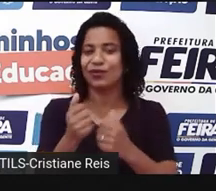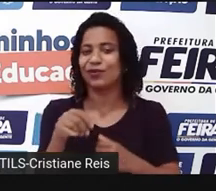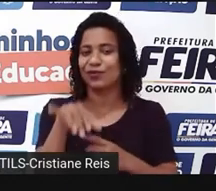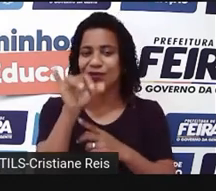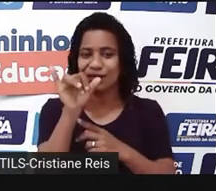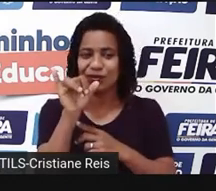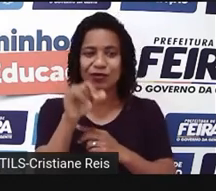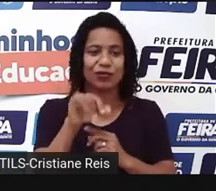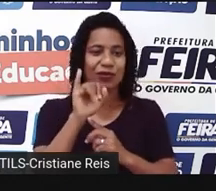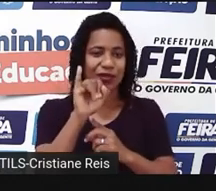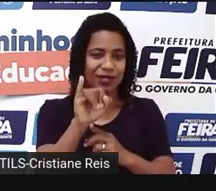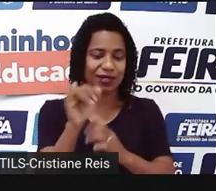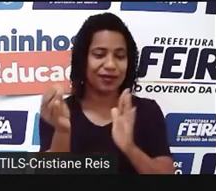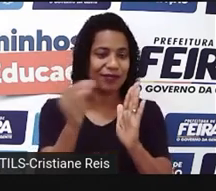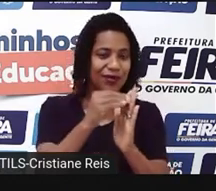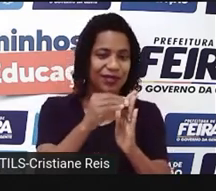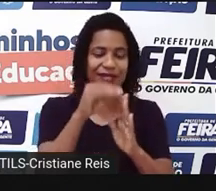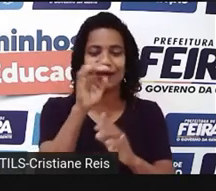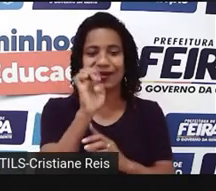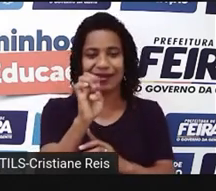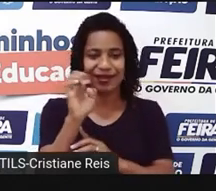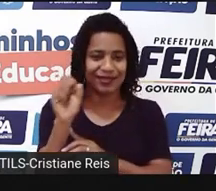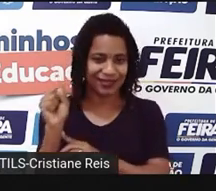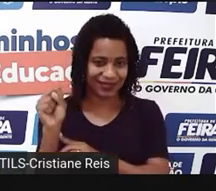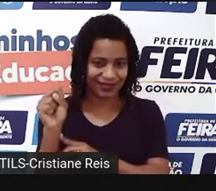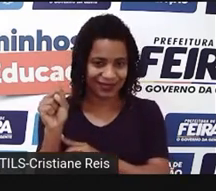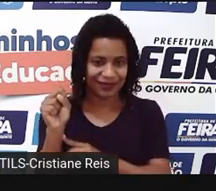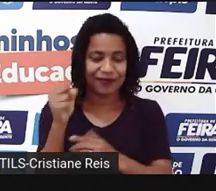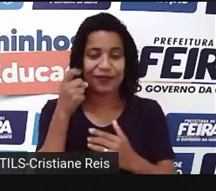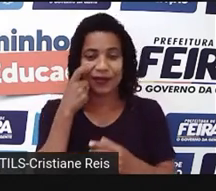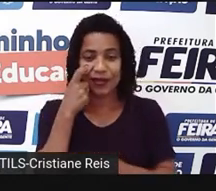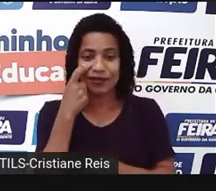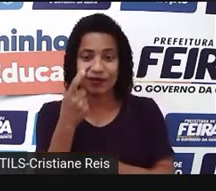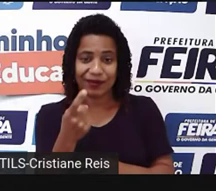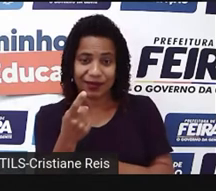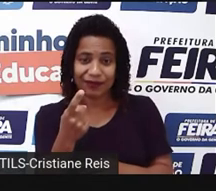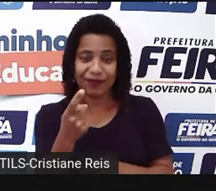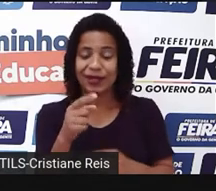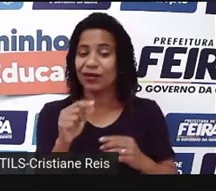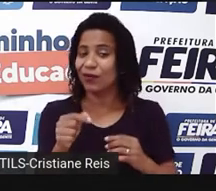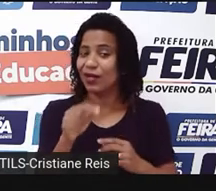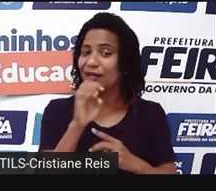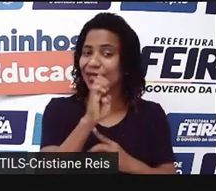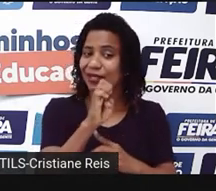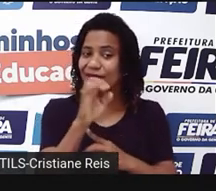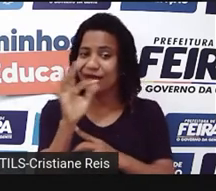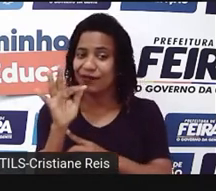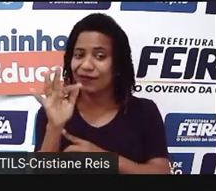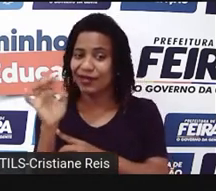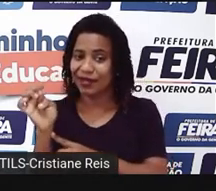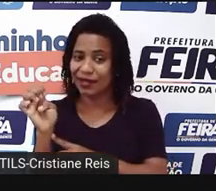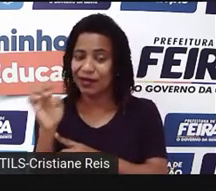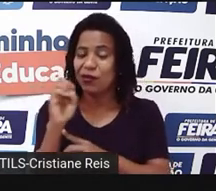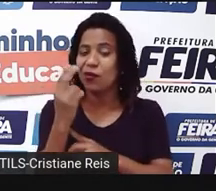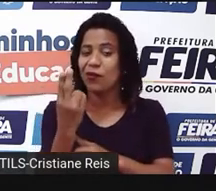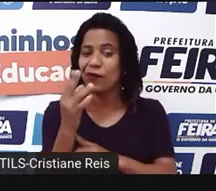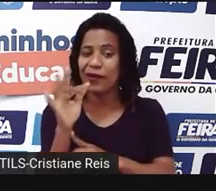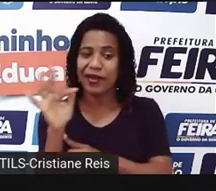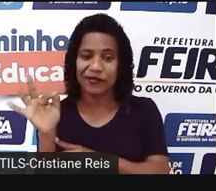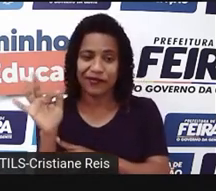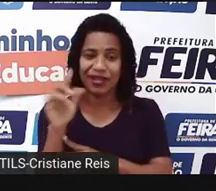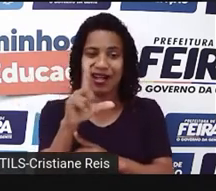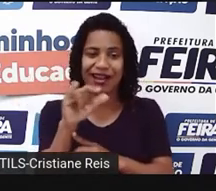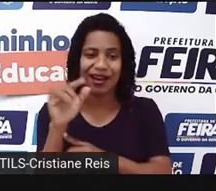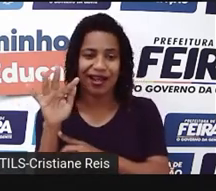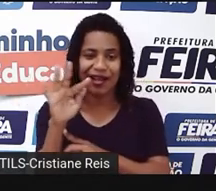acrescentamos a s. Neste caso, são aquelas palavras que terminam em fe ou f, life, knife,